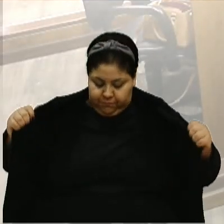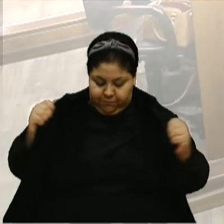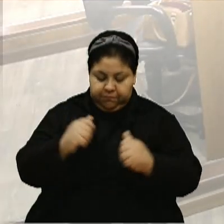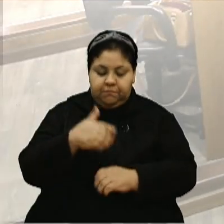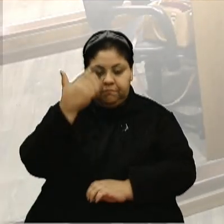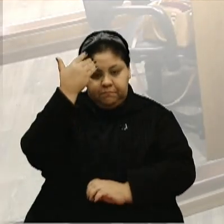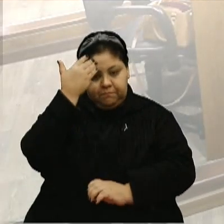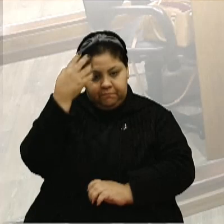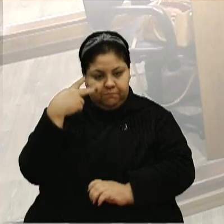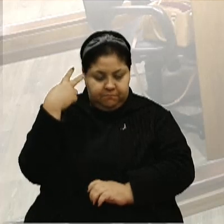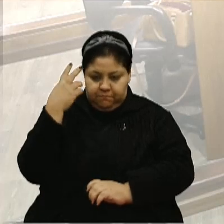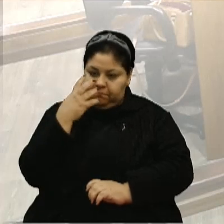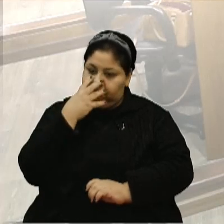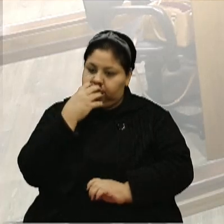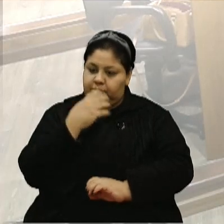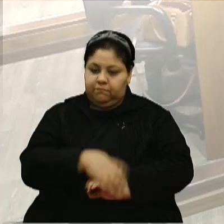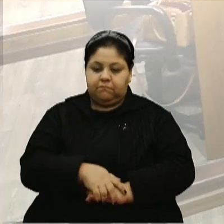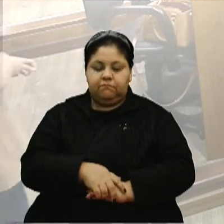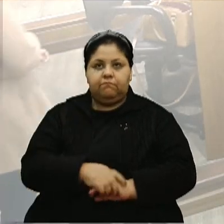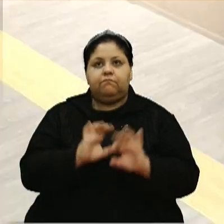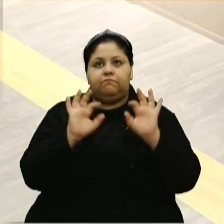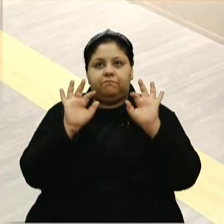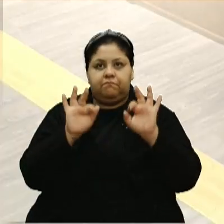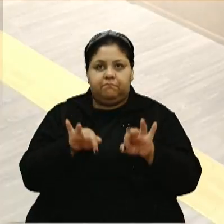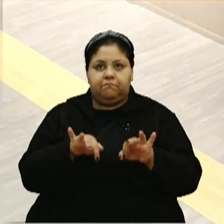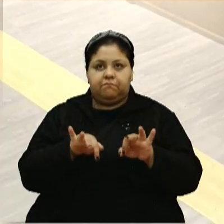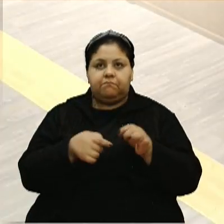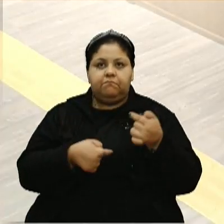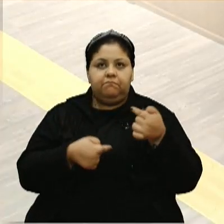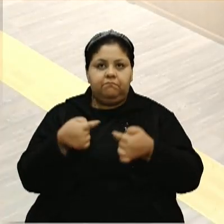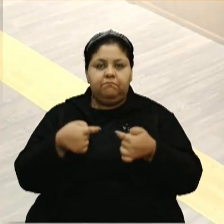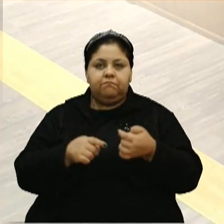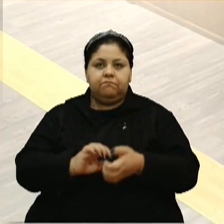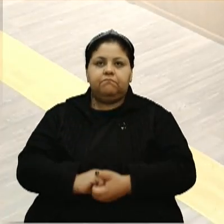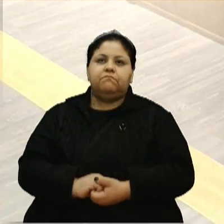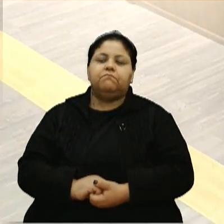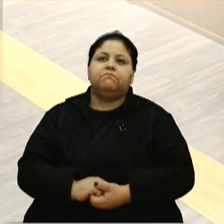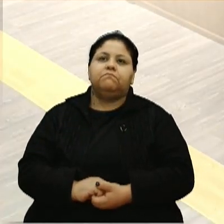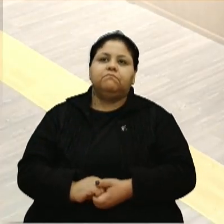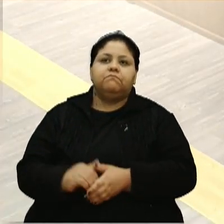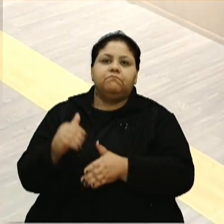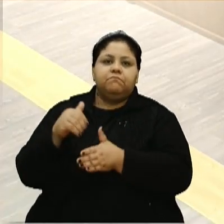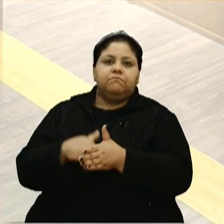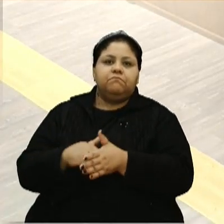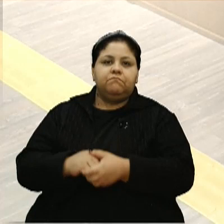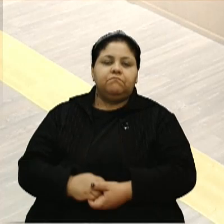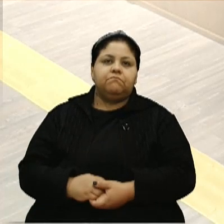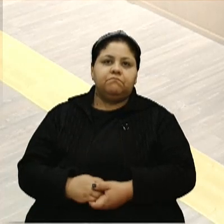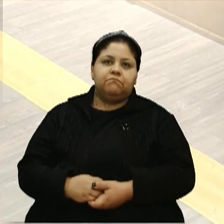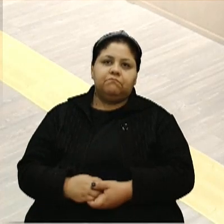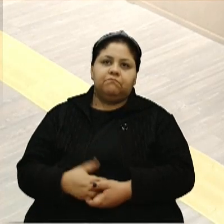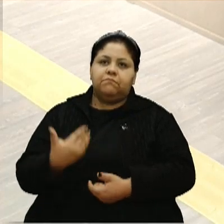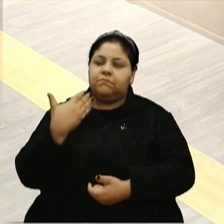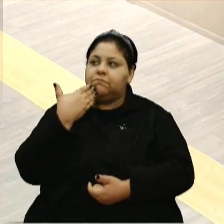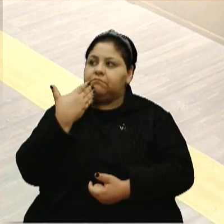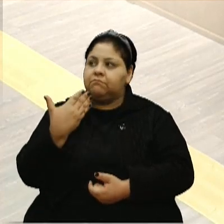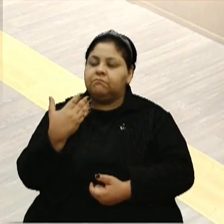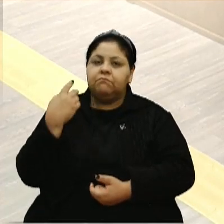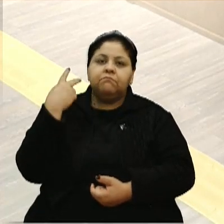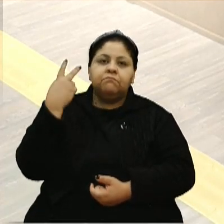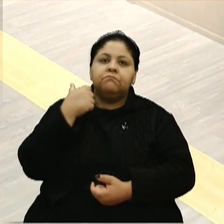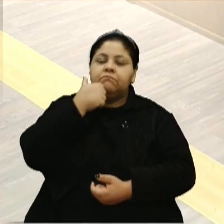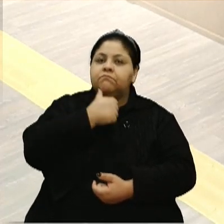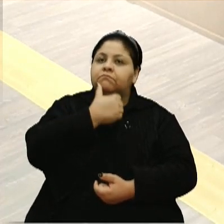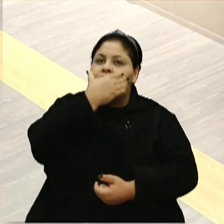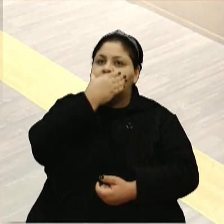Obrigada, vereador. Encerrada a discussão. Em votação, solicito, então, às